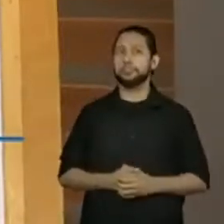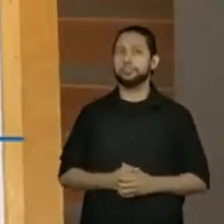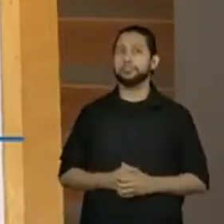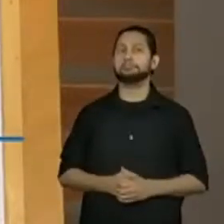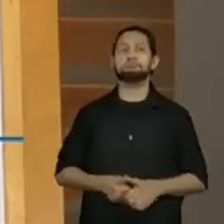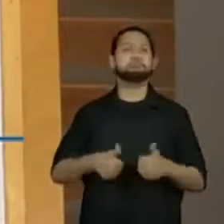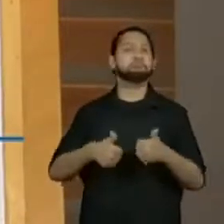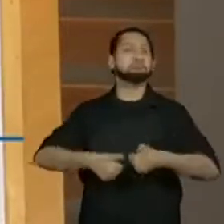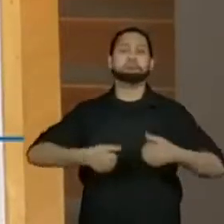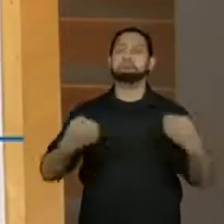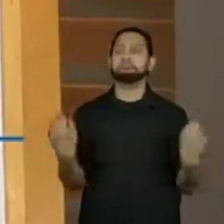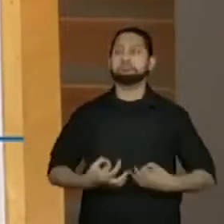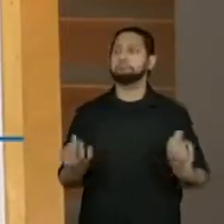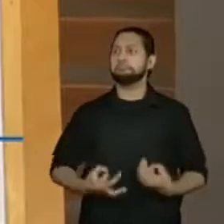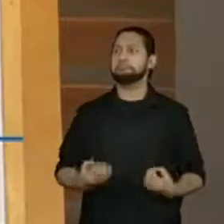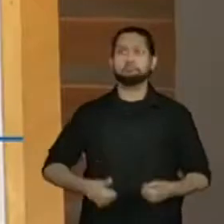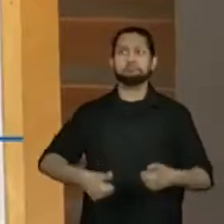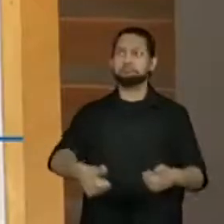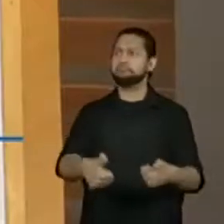Perfeito.